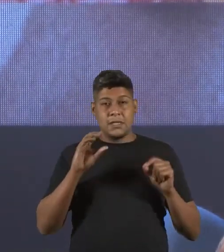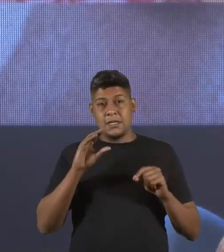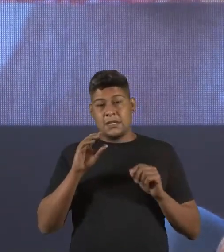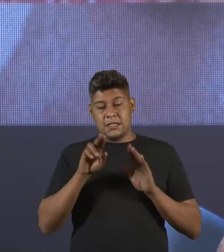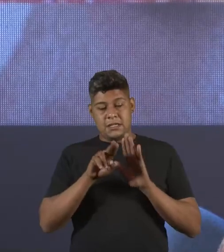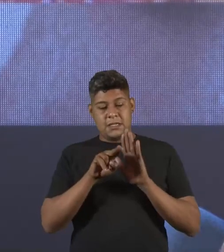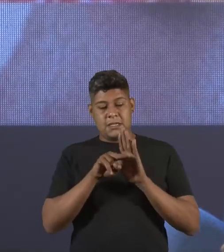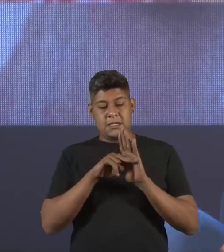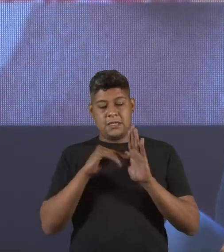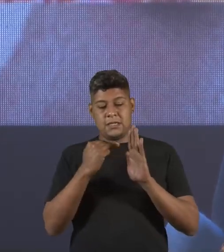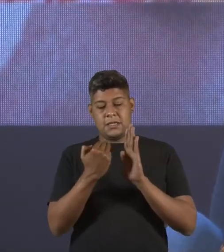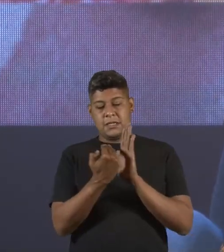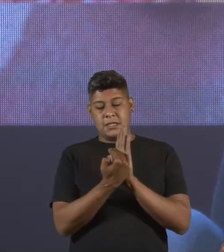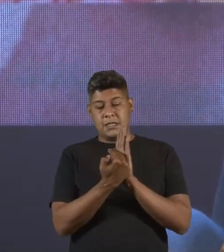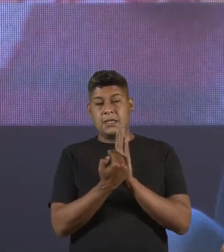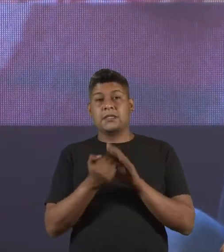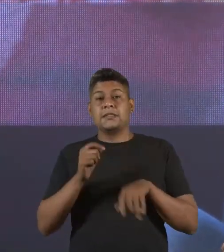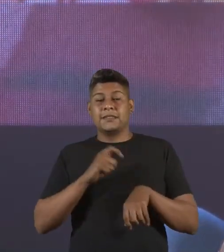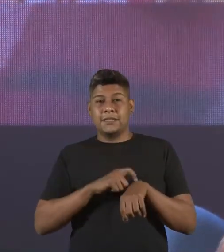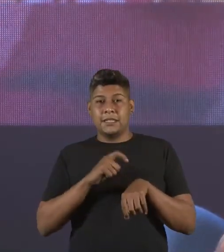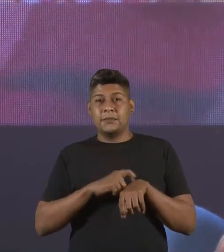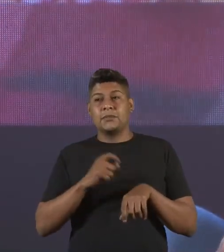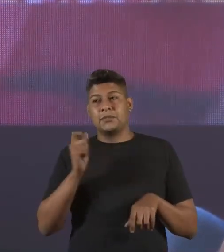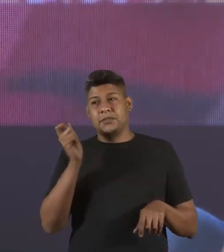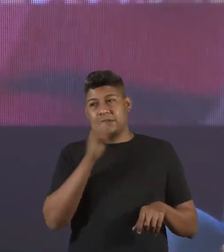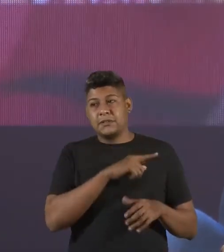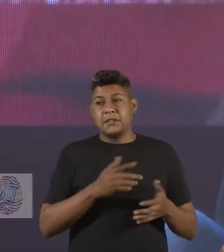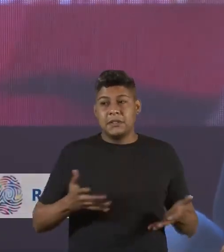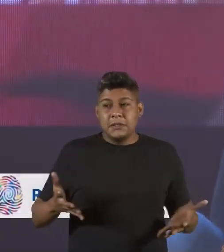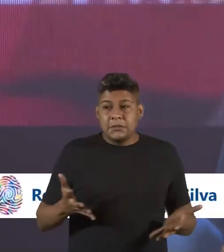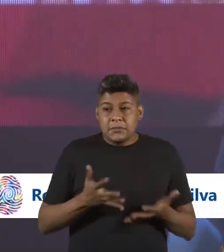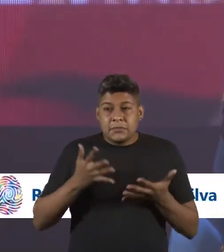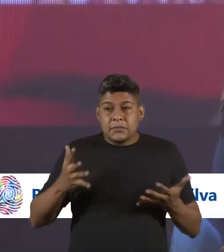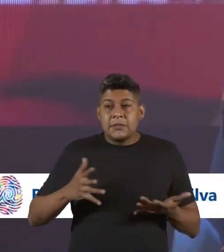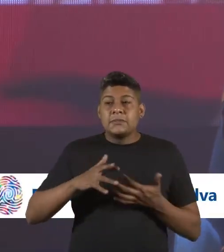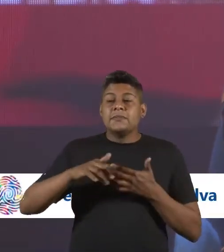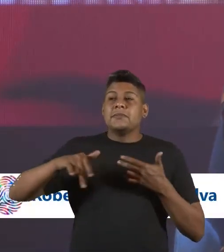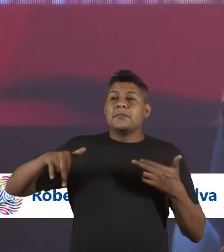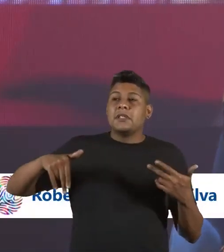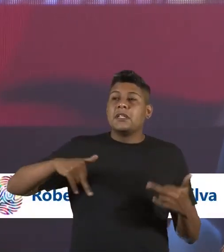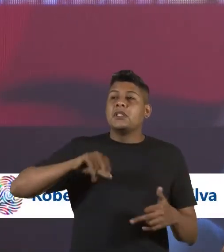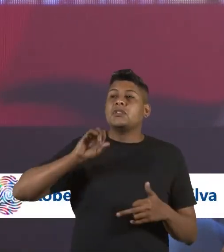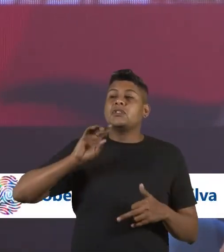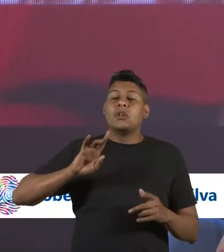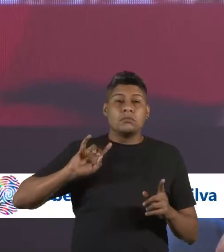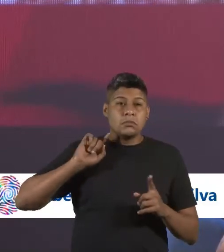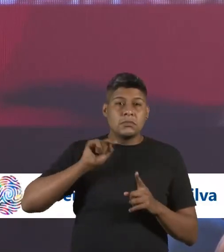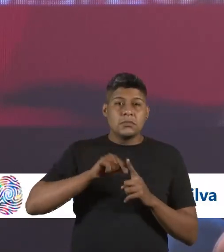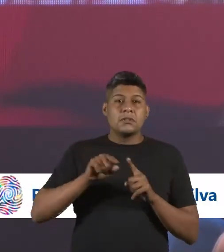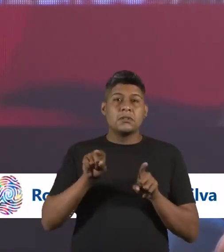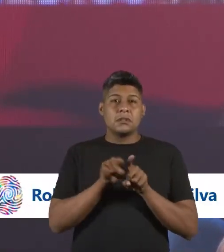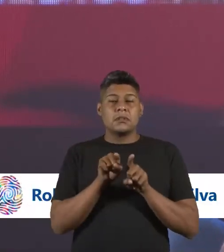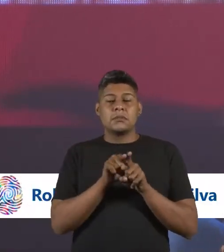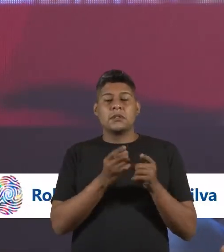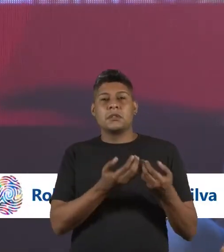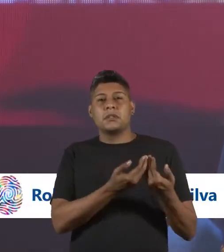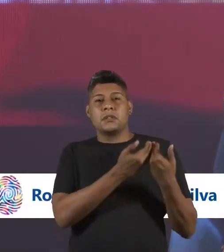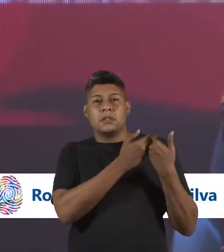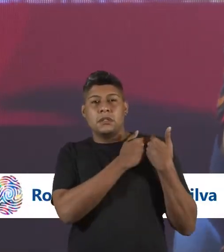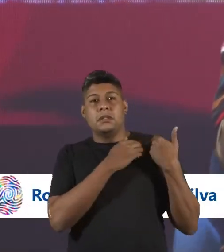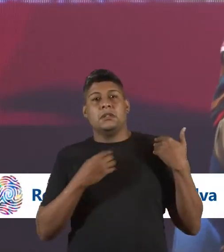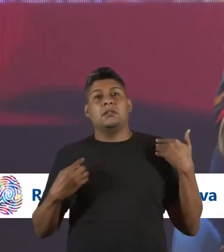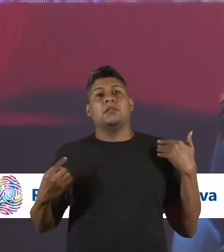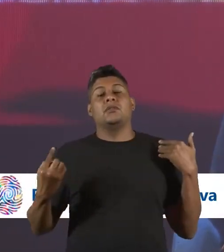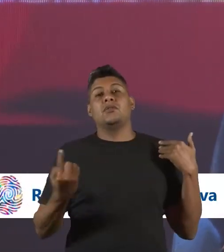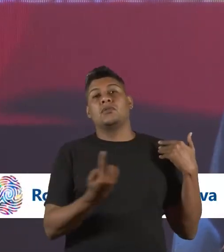essa iniciativa em tempos tão difíceis, promover a diversidade não é só uma missão, mas é também uma responsabilidade nossa.